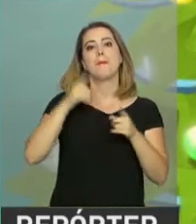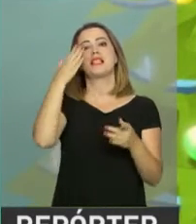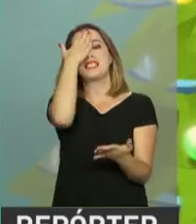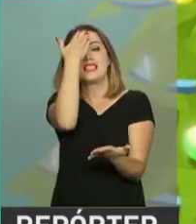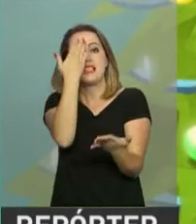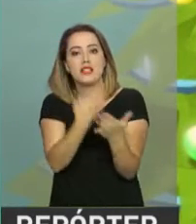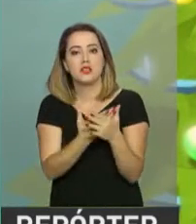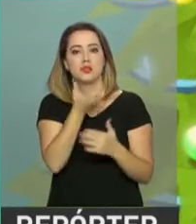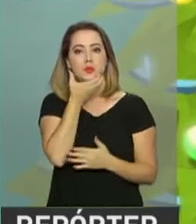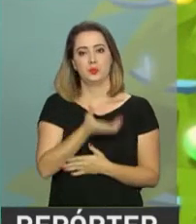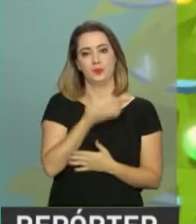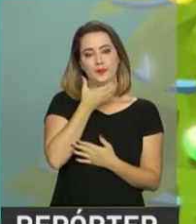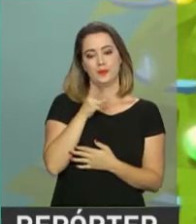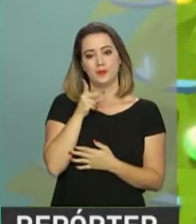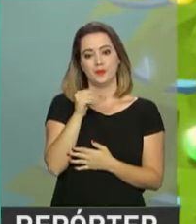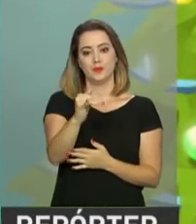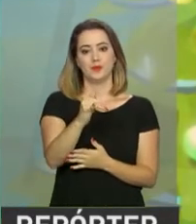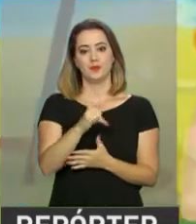no Natal.